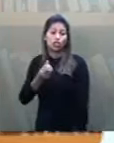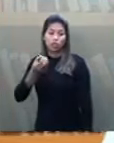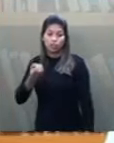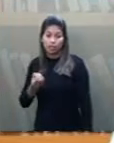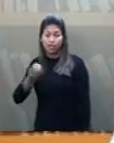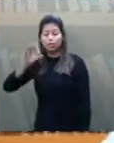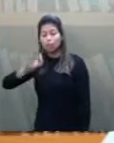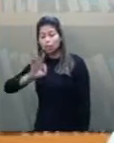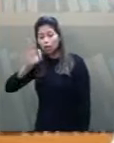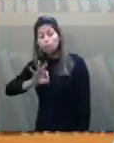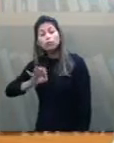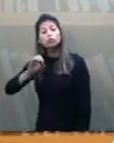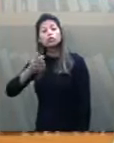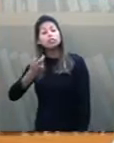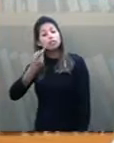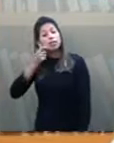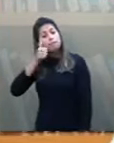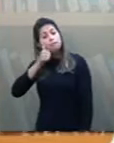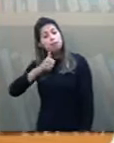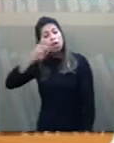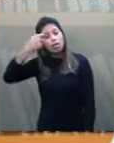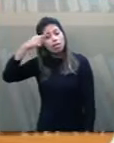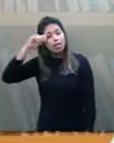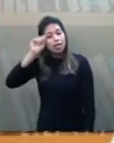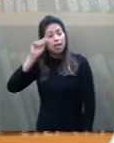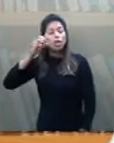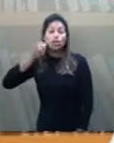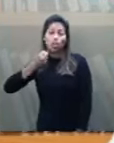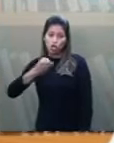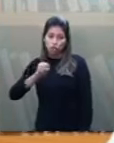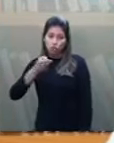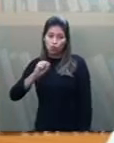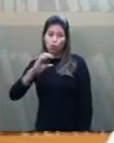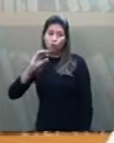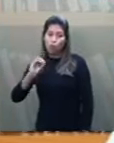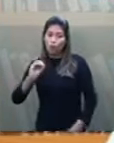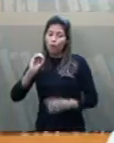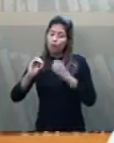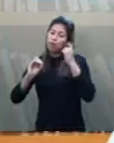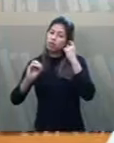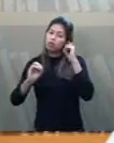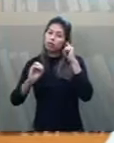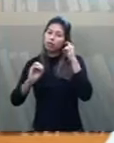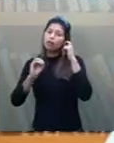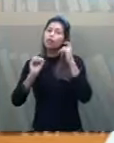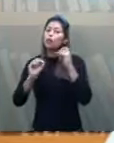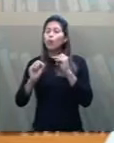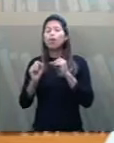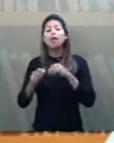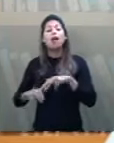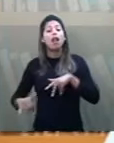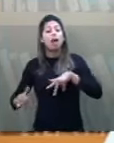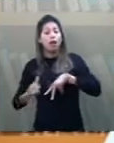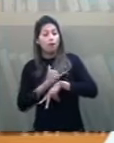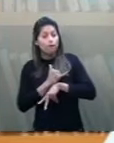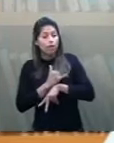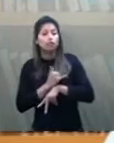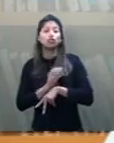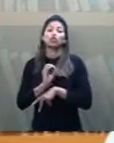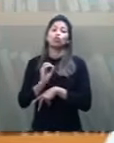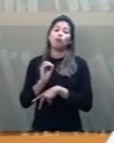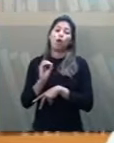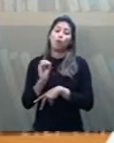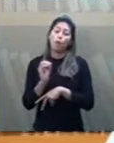,8% dos casos, o autor dessa agressão foi o companheiro ou ex